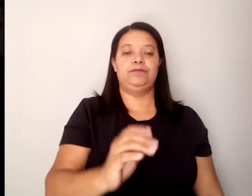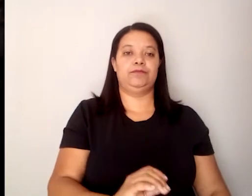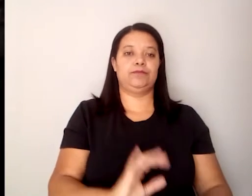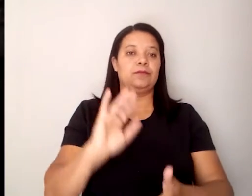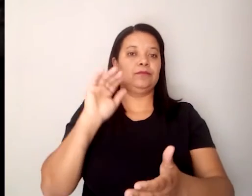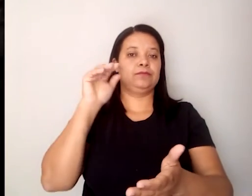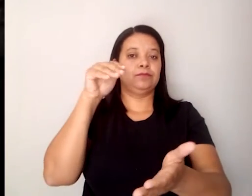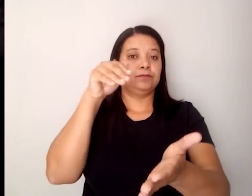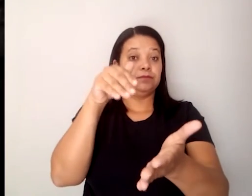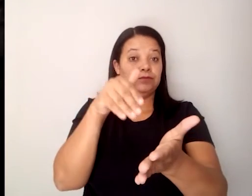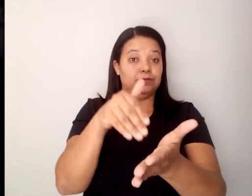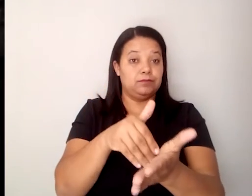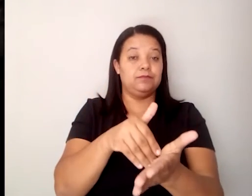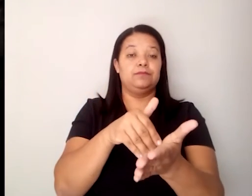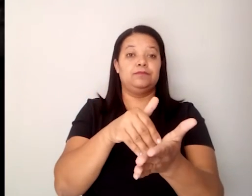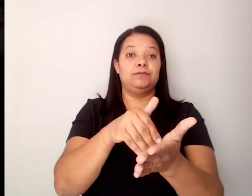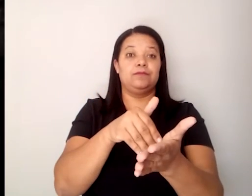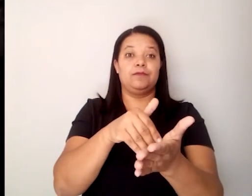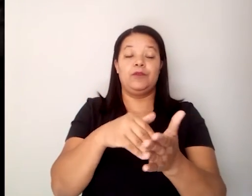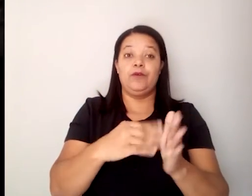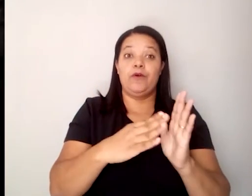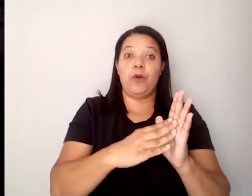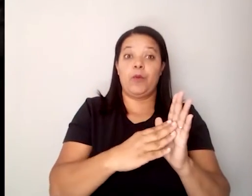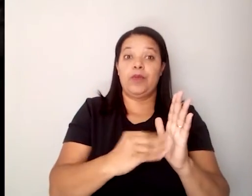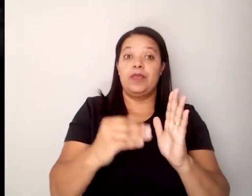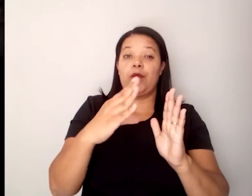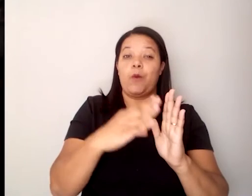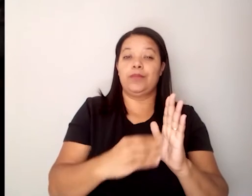até que de tanto copiar,